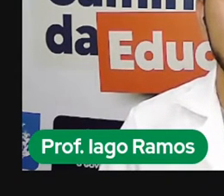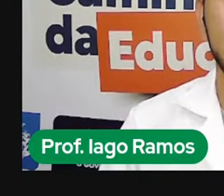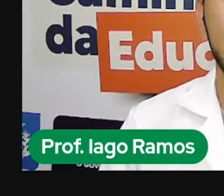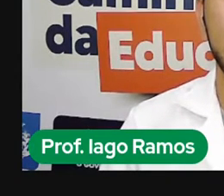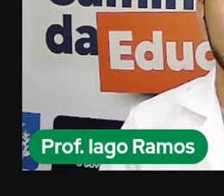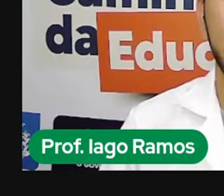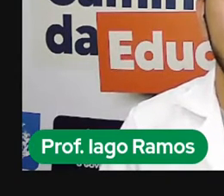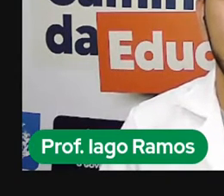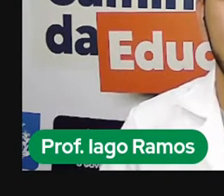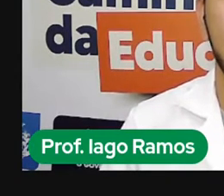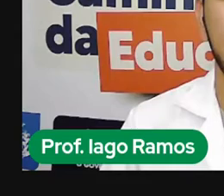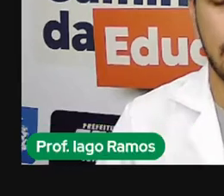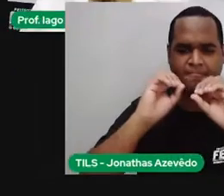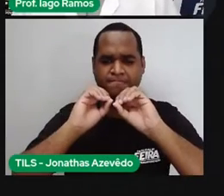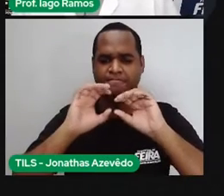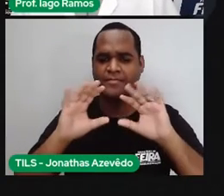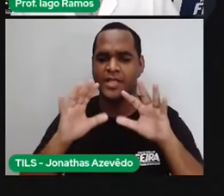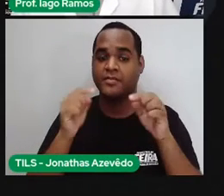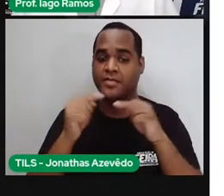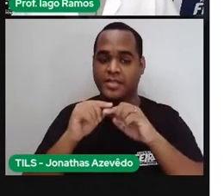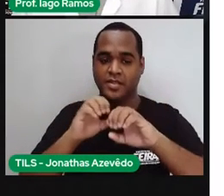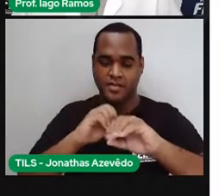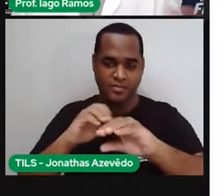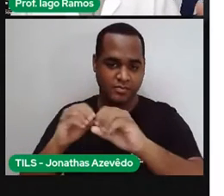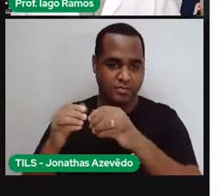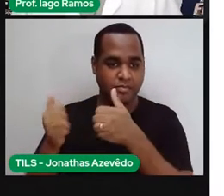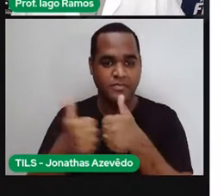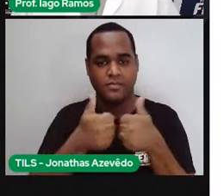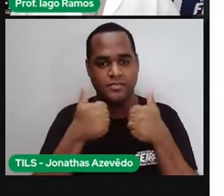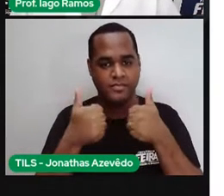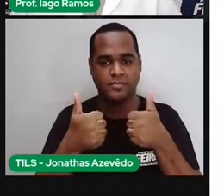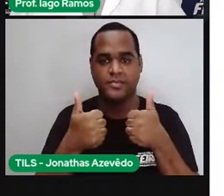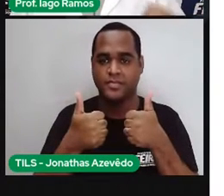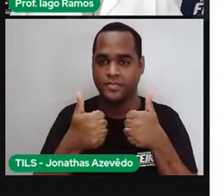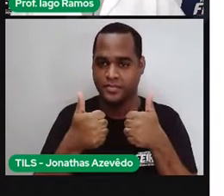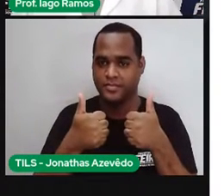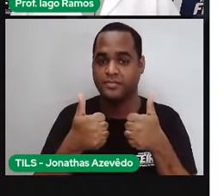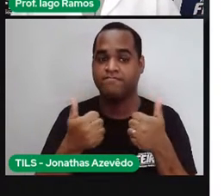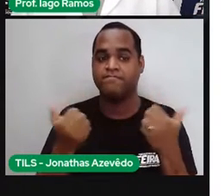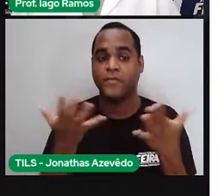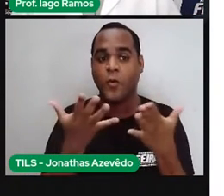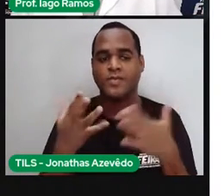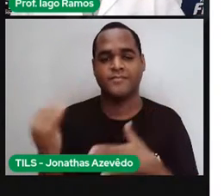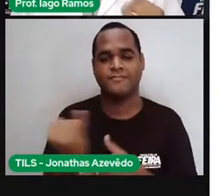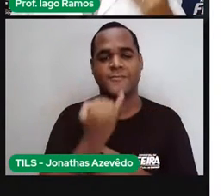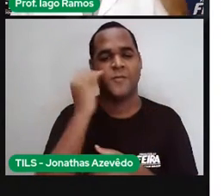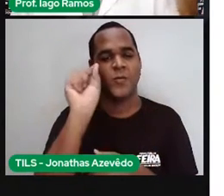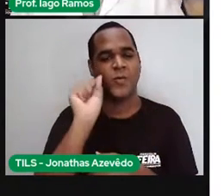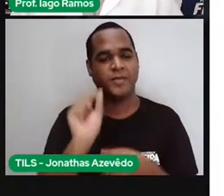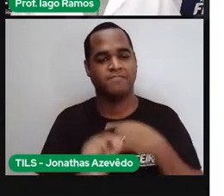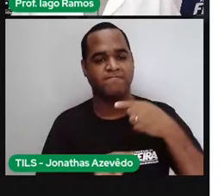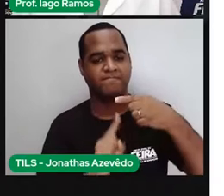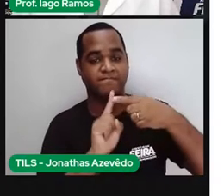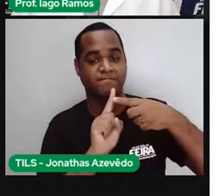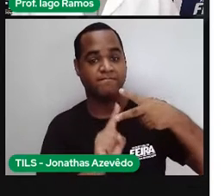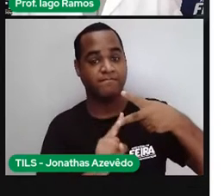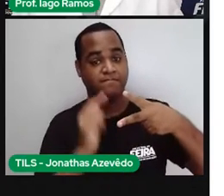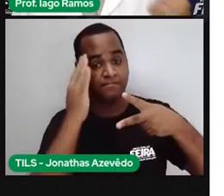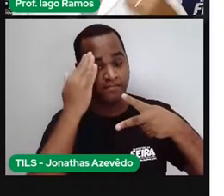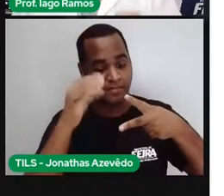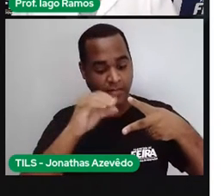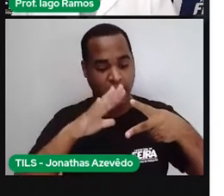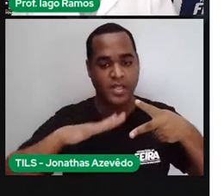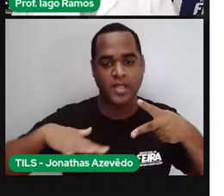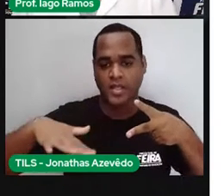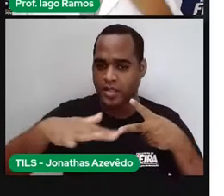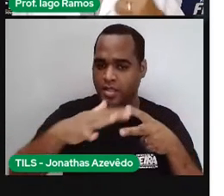entender a nossa aula Tá bom? O que é foi importante entender o que é perímetro é